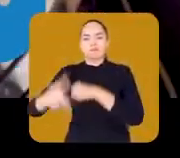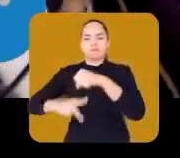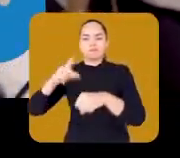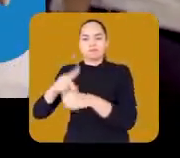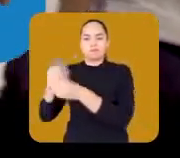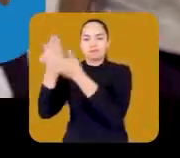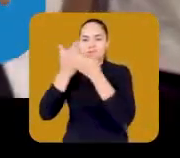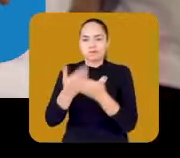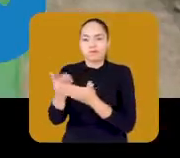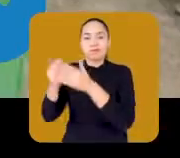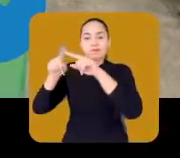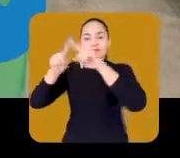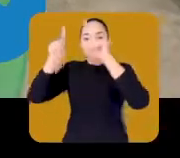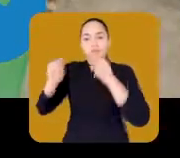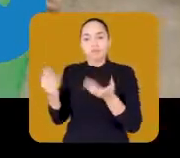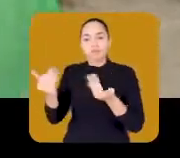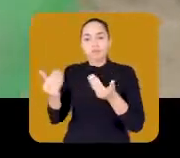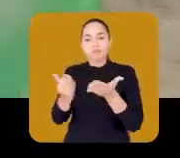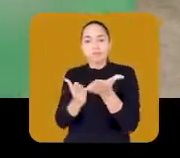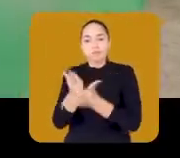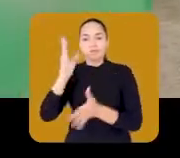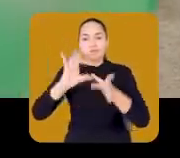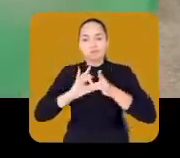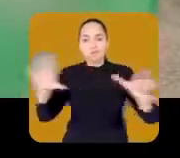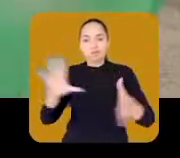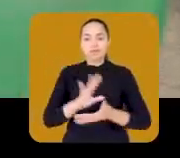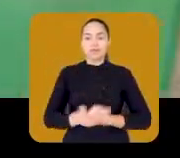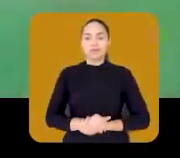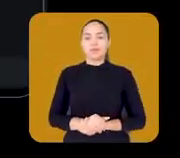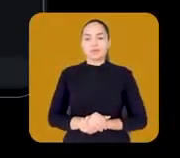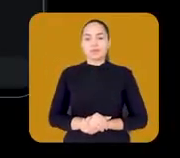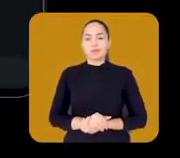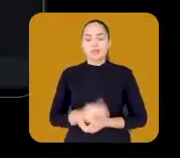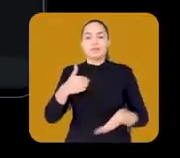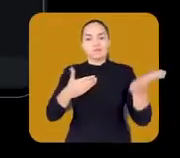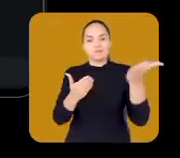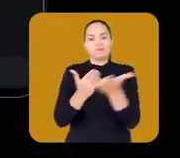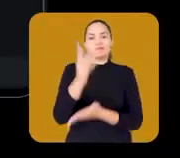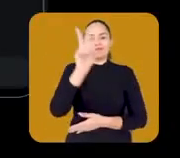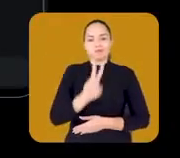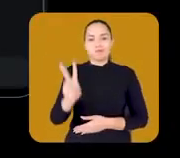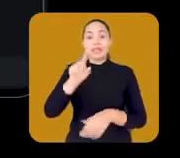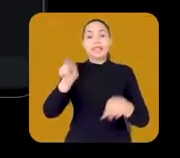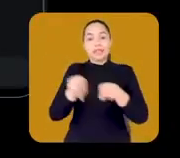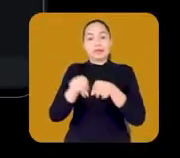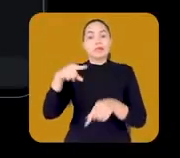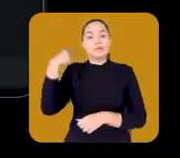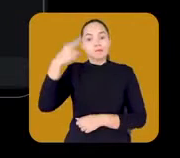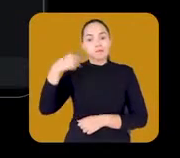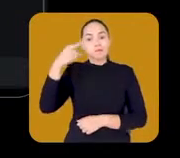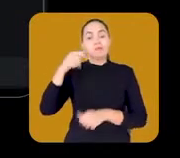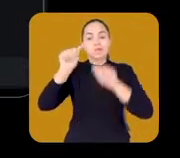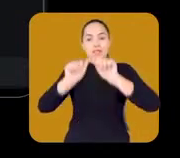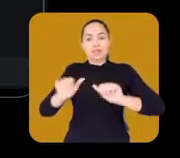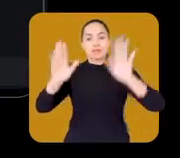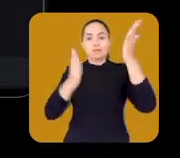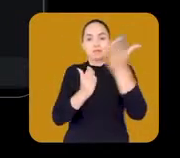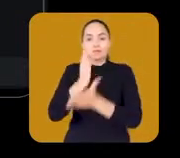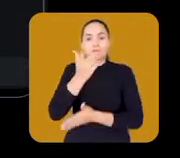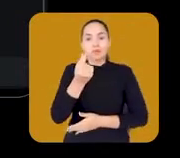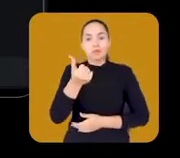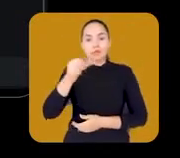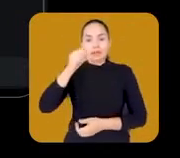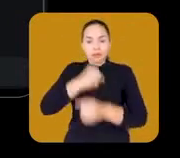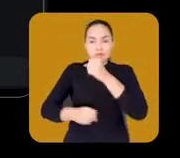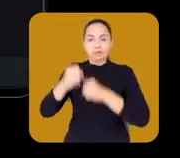intercâmbio internacional com o programa Juventude Sem Fronteiras. Além da aprovação do vestibular, foi aprovada para o segundo semestre de Direito na UFC.